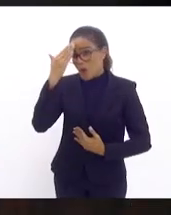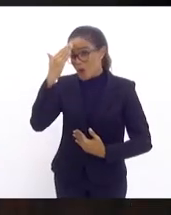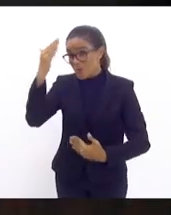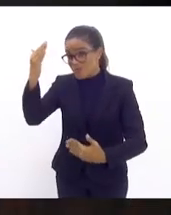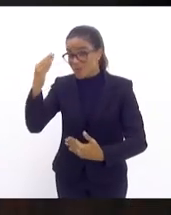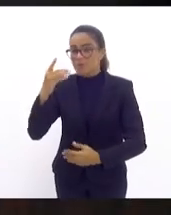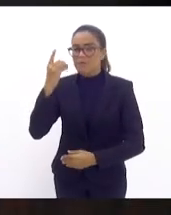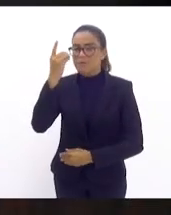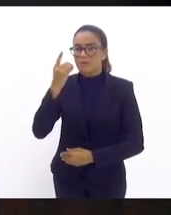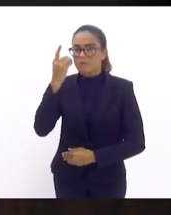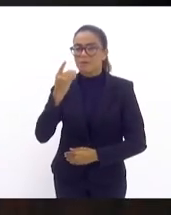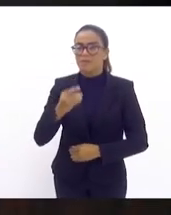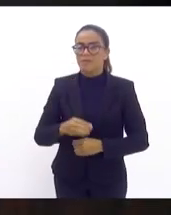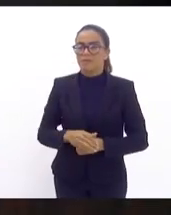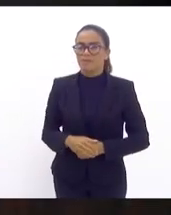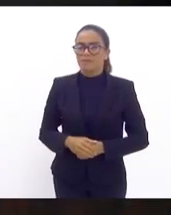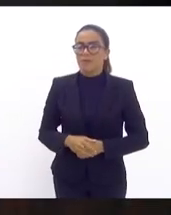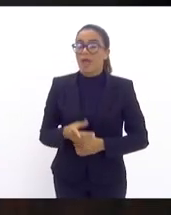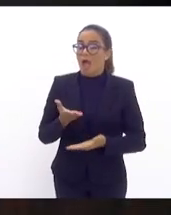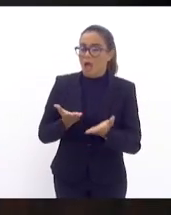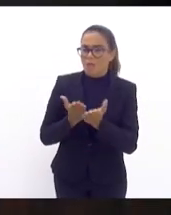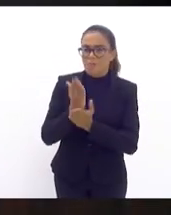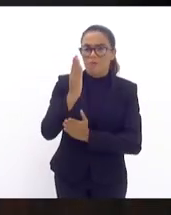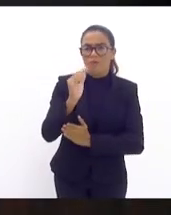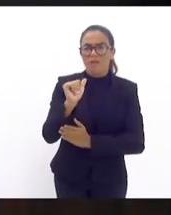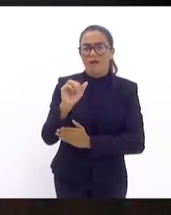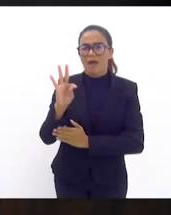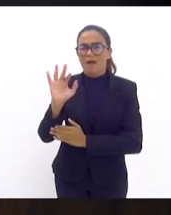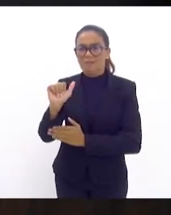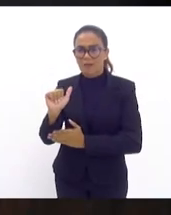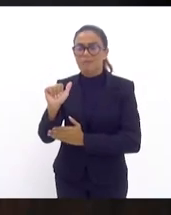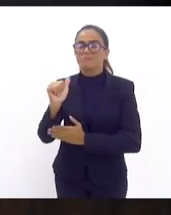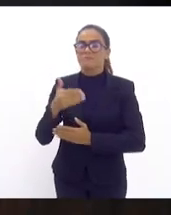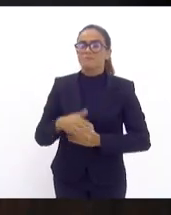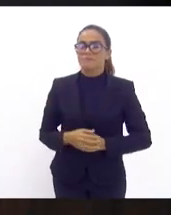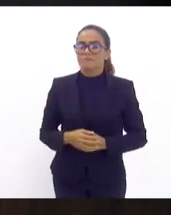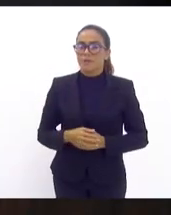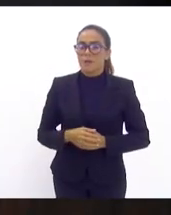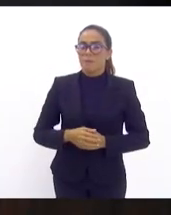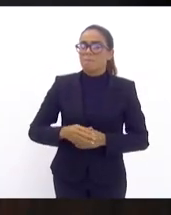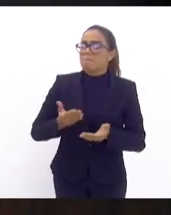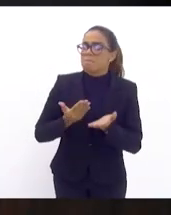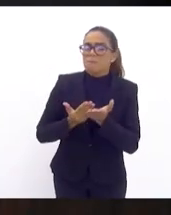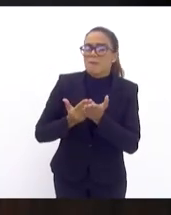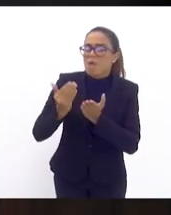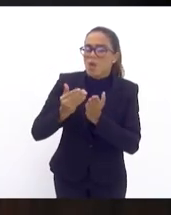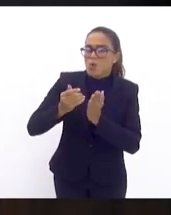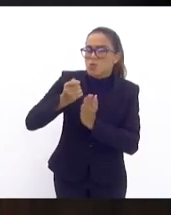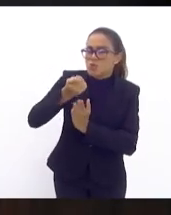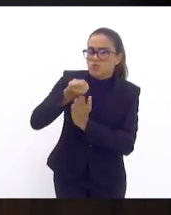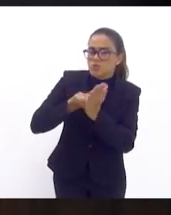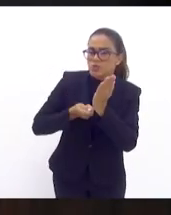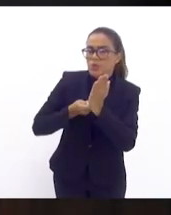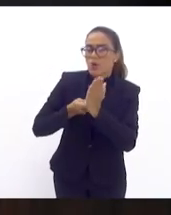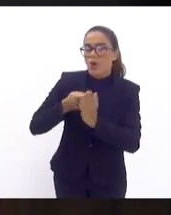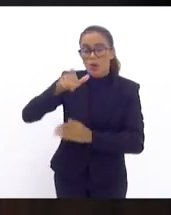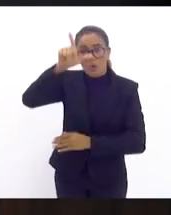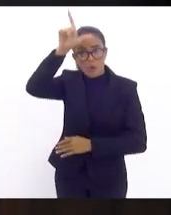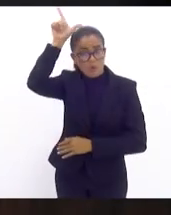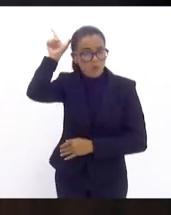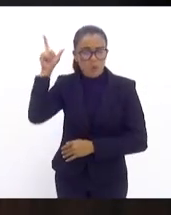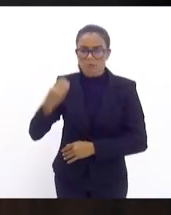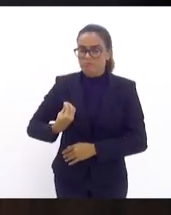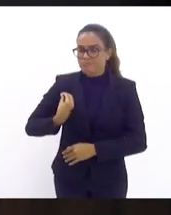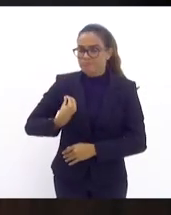Fernandes. Líder aprovada a ata, passe seu expediente inicial. Primeiro ador escrito é o nobre deputado Luiz Paulo. Não se